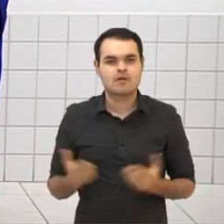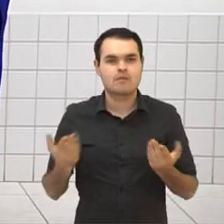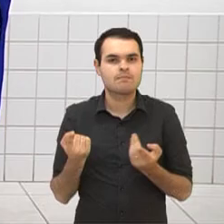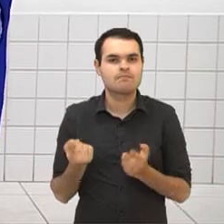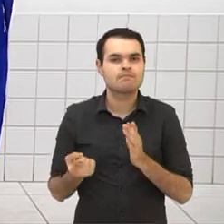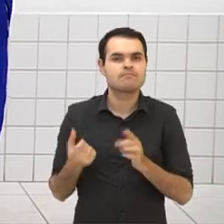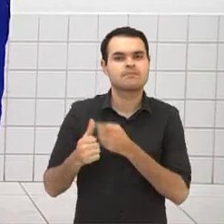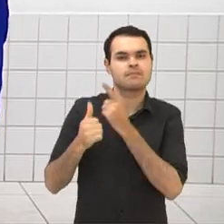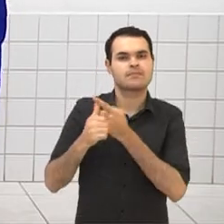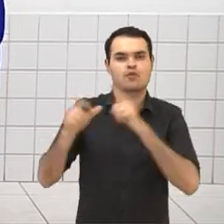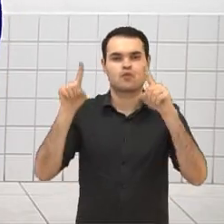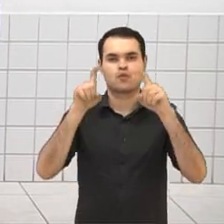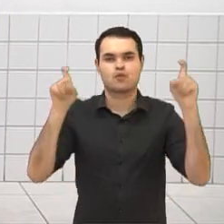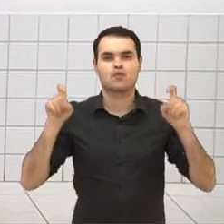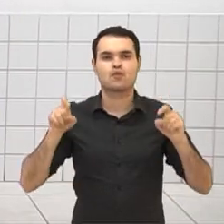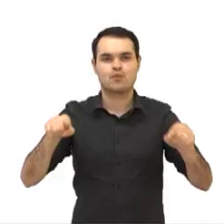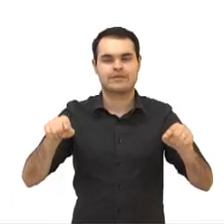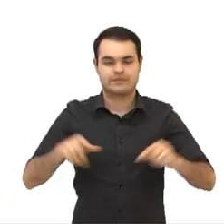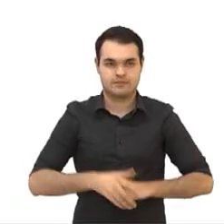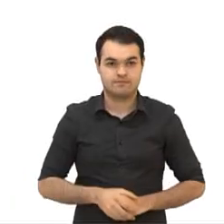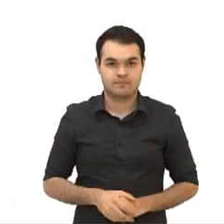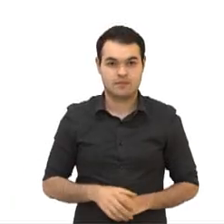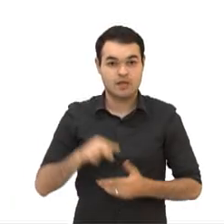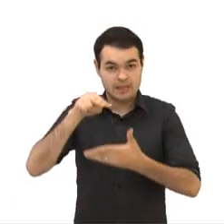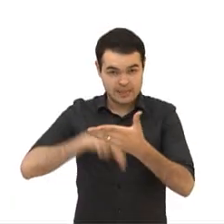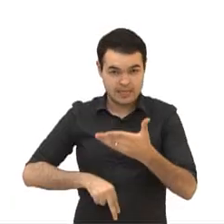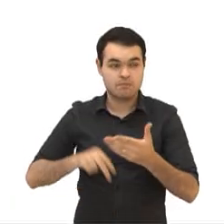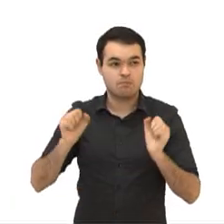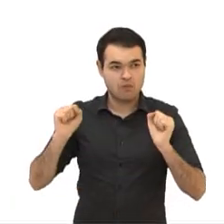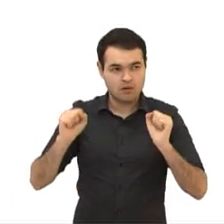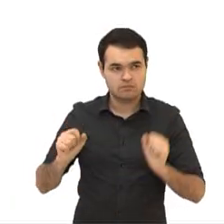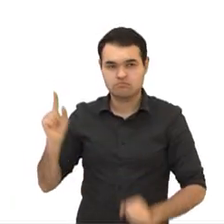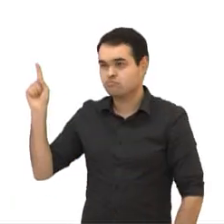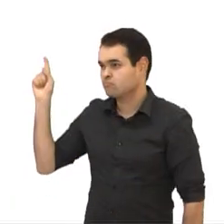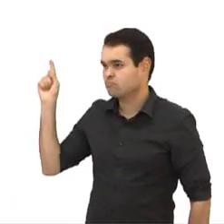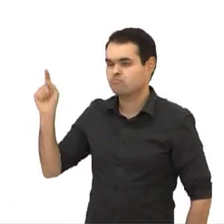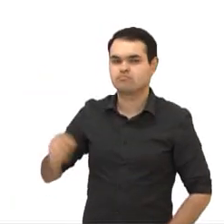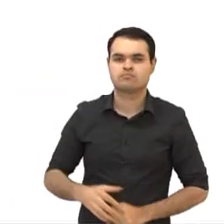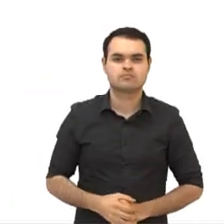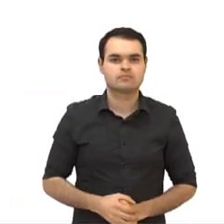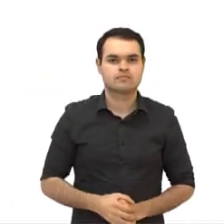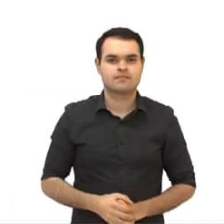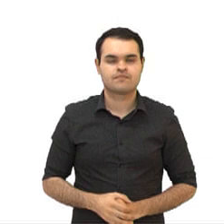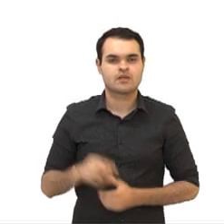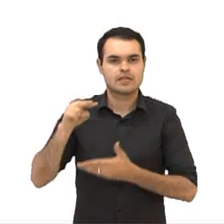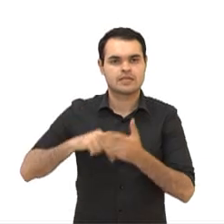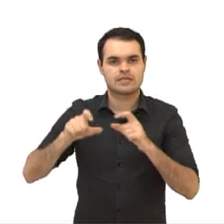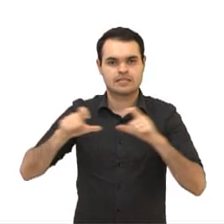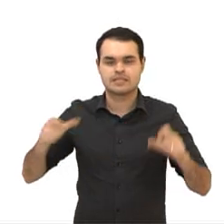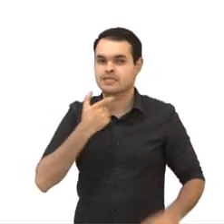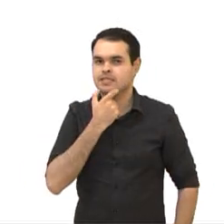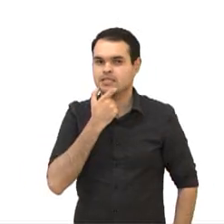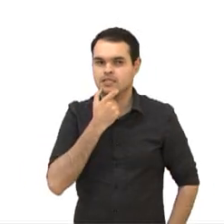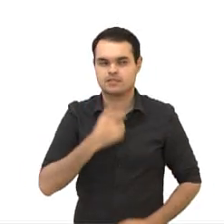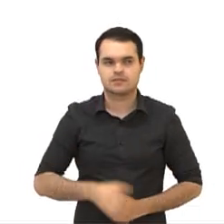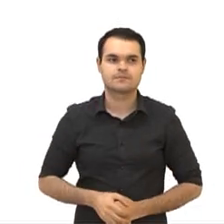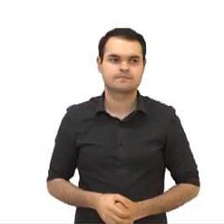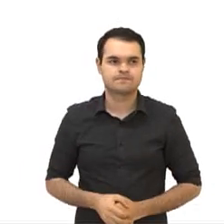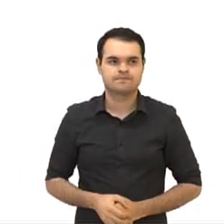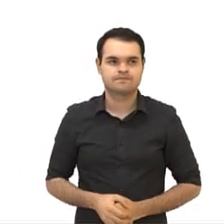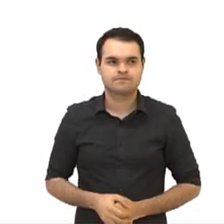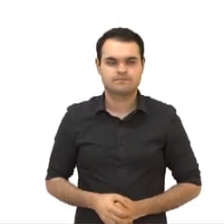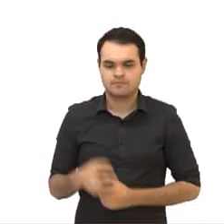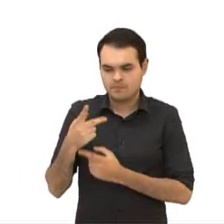quiz, tá, pessoal? Seguinte, Teacher, can you read the question? Você pode ler a pergunta, por favor? Of course. What else does the noun Puppy mean?